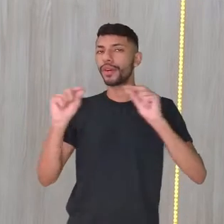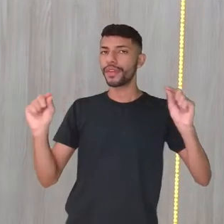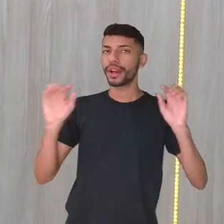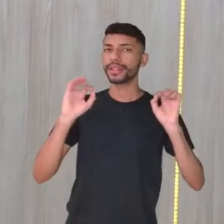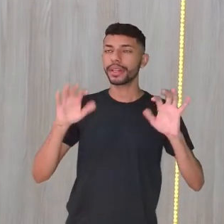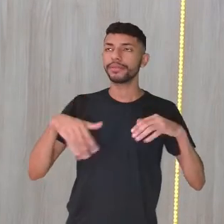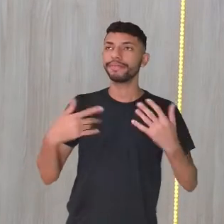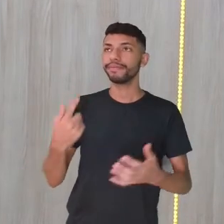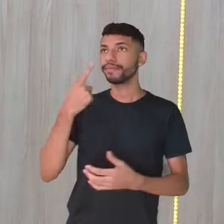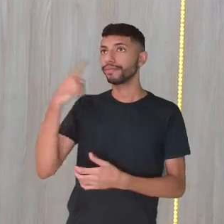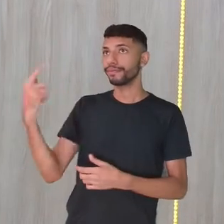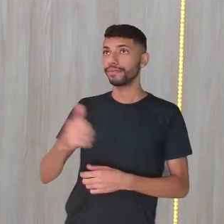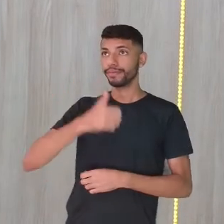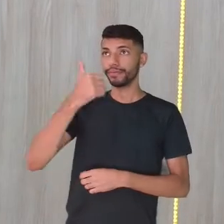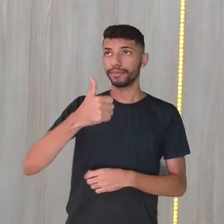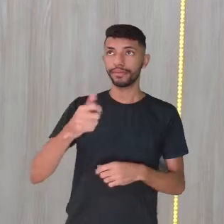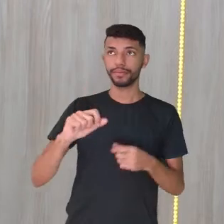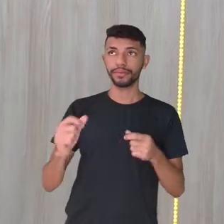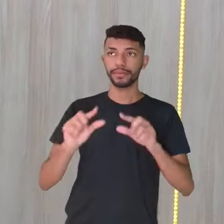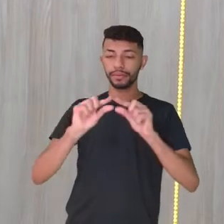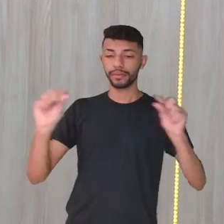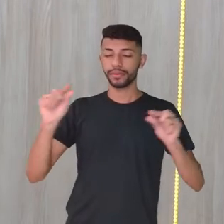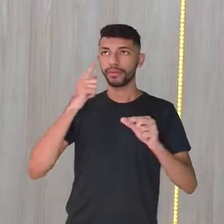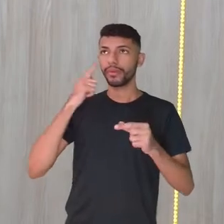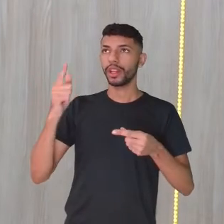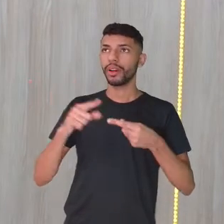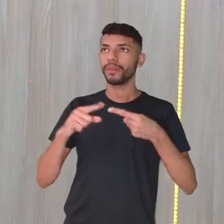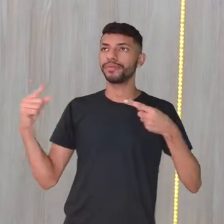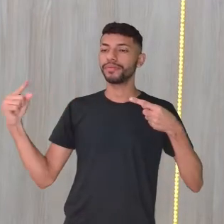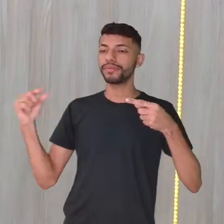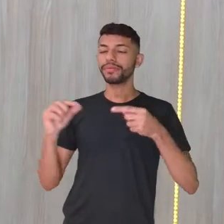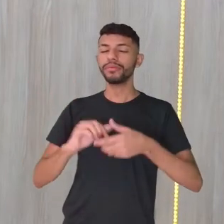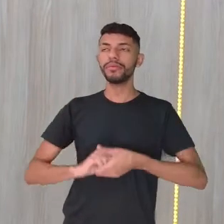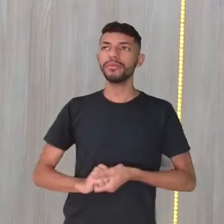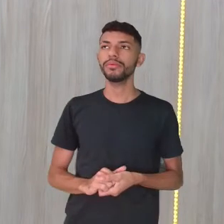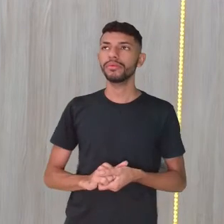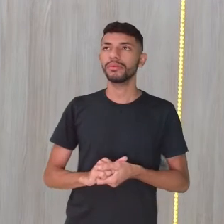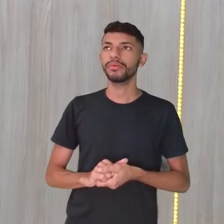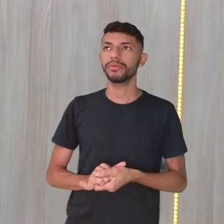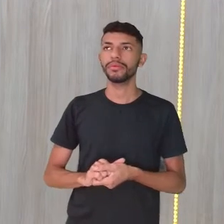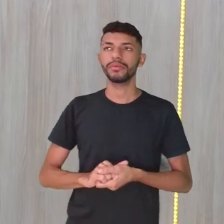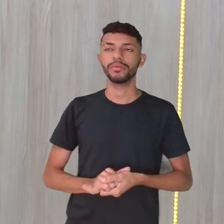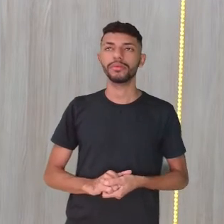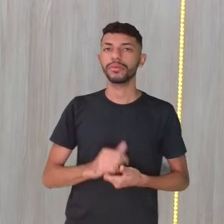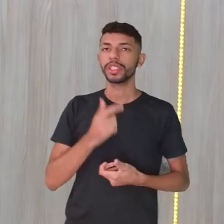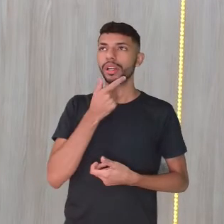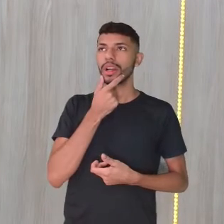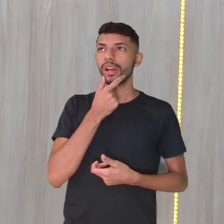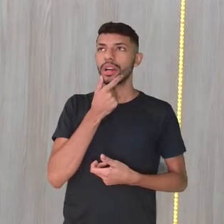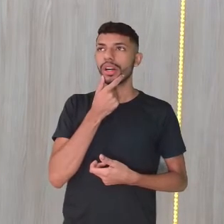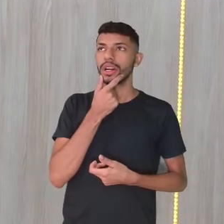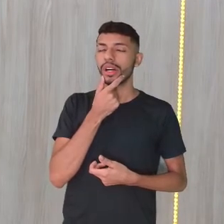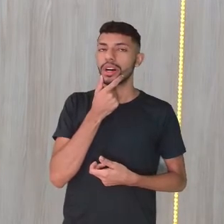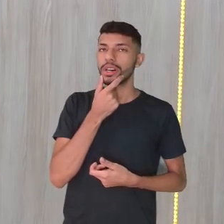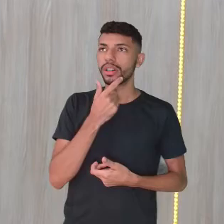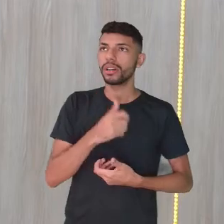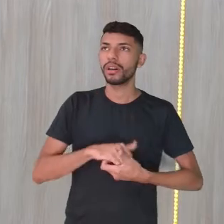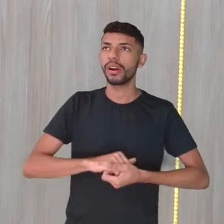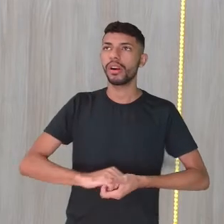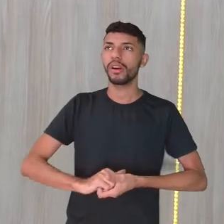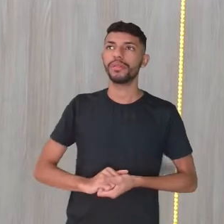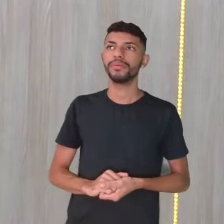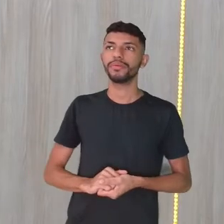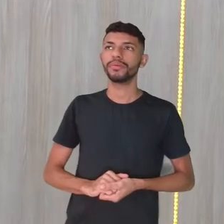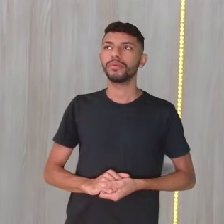Primeira frase é assim, Ericsson, mobile, phone, alguma coisa. You, the ultimate in quality.